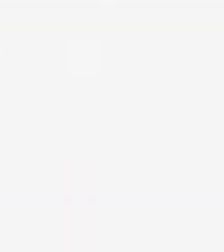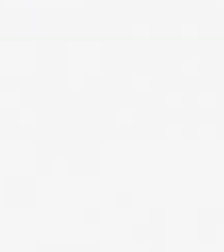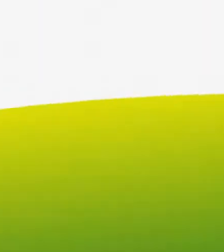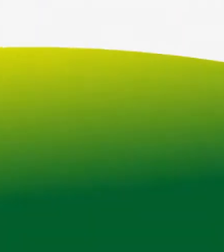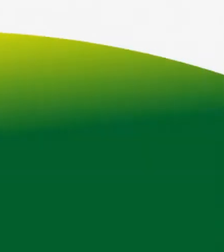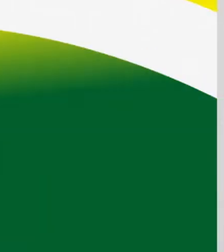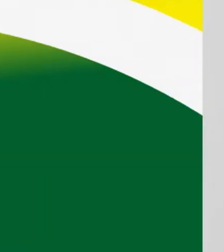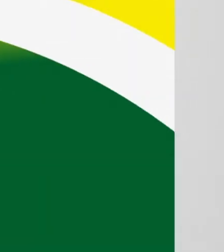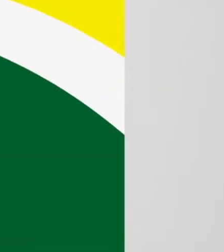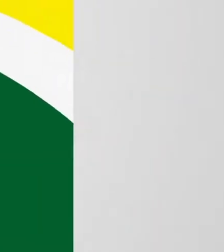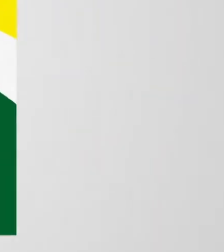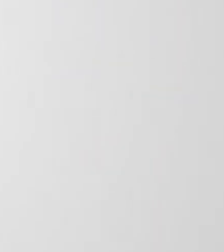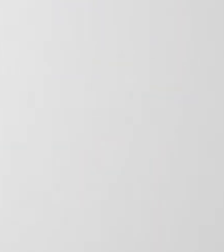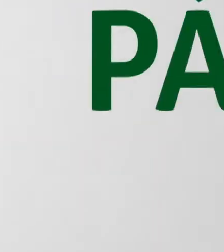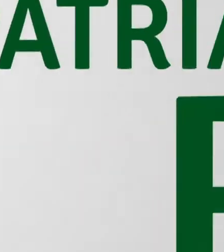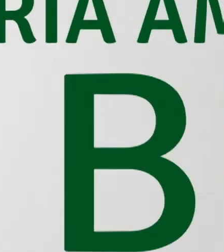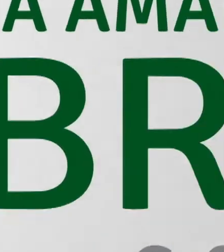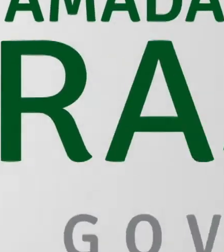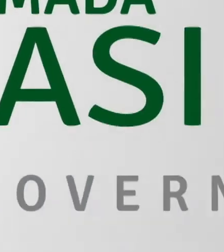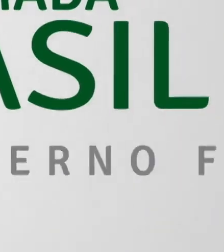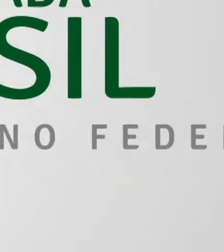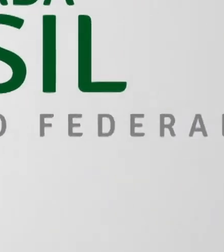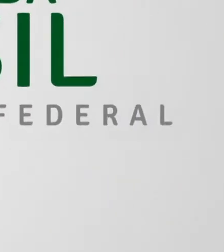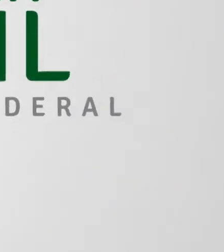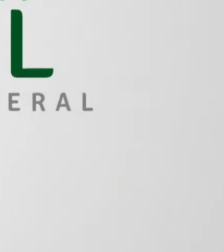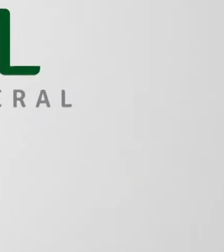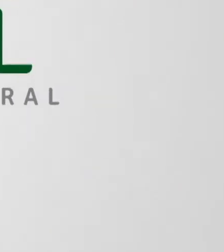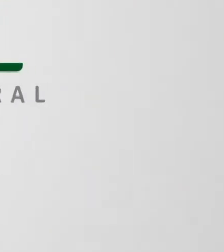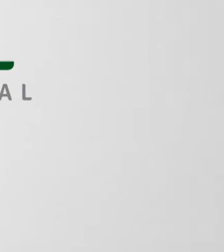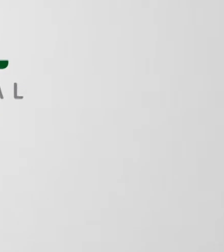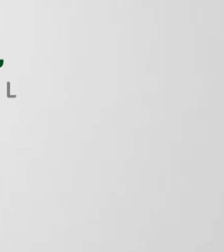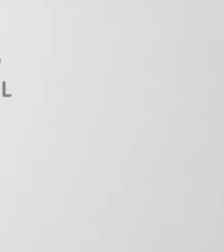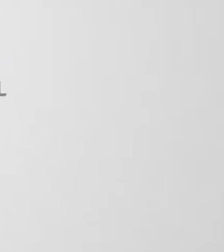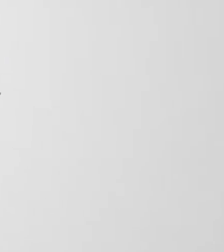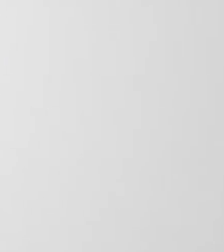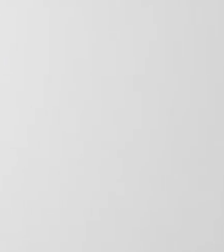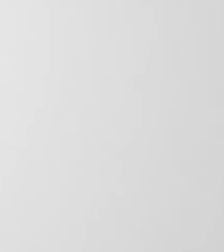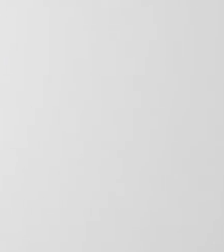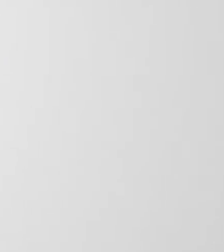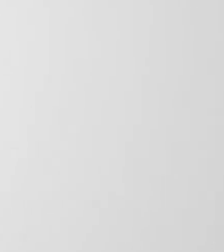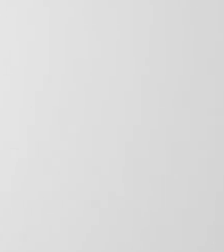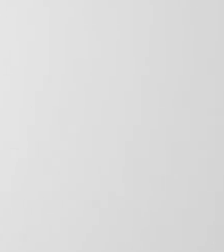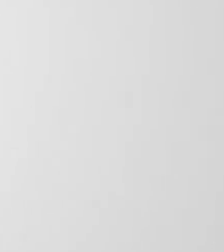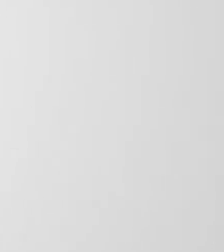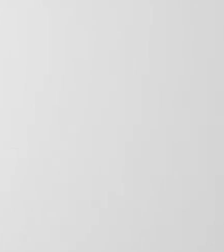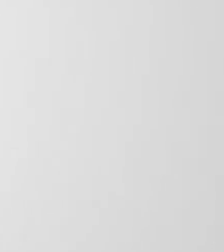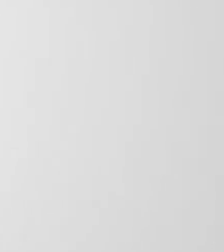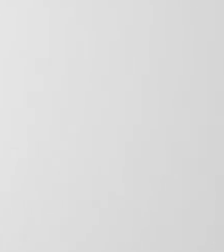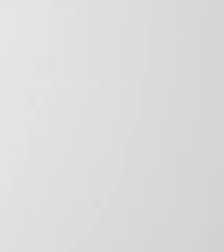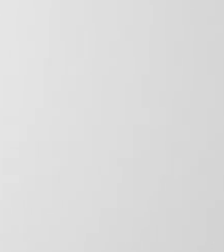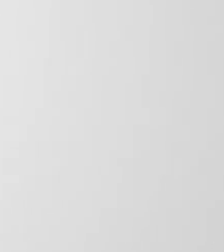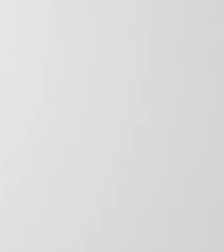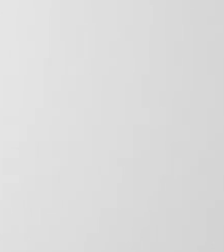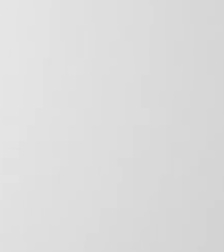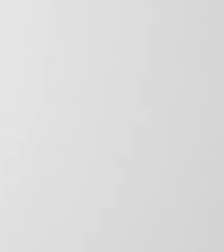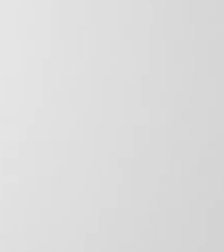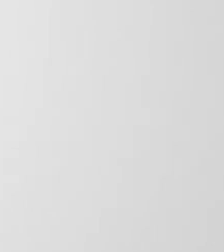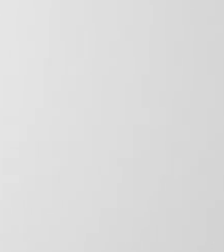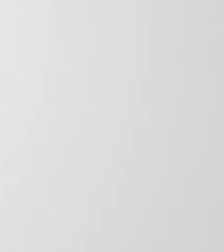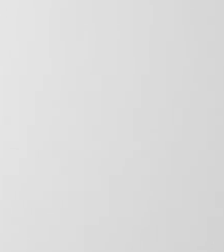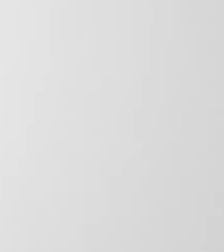Abre-se, nesse momento, a Rede Nacional de Rádio e Televisão para o pronunciamento do Ministro da Educação,